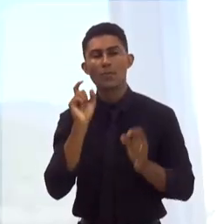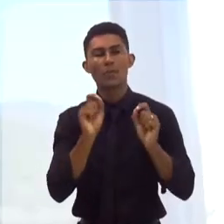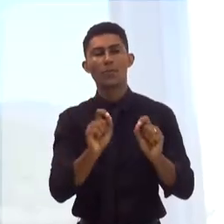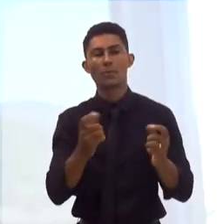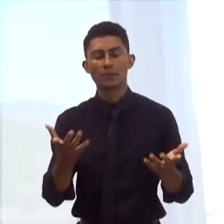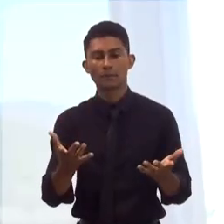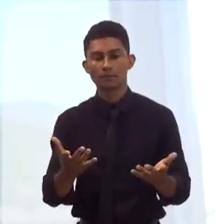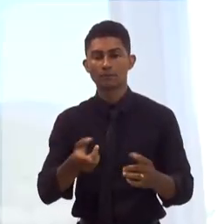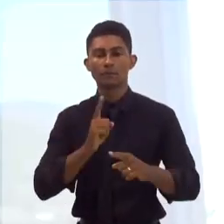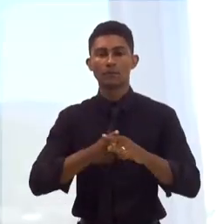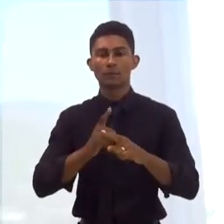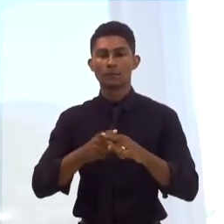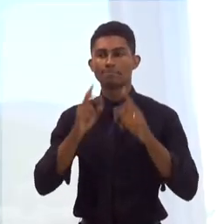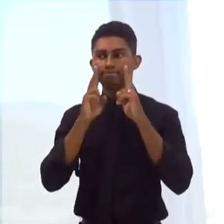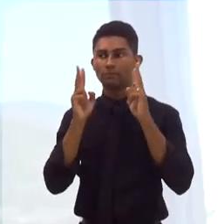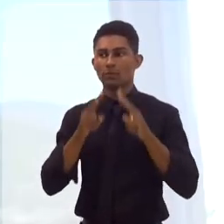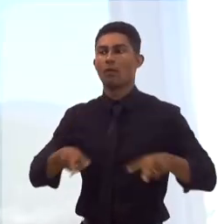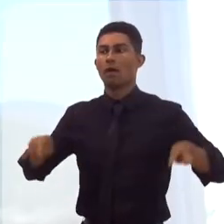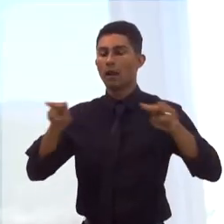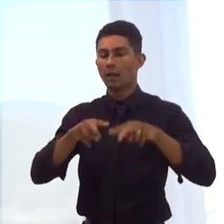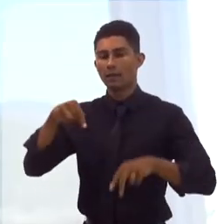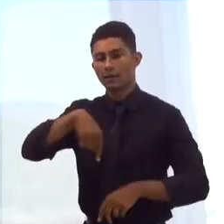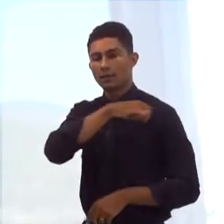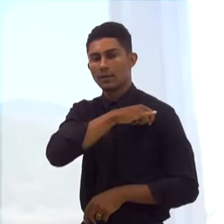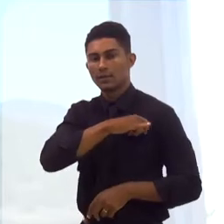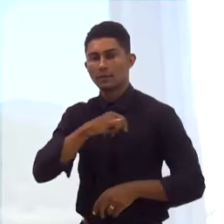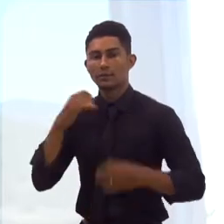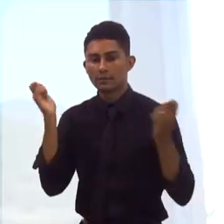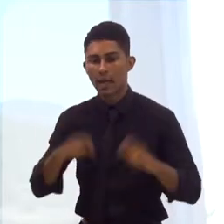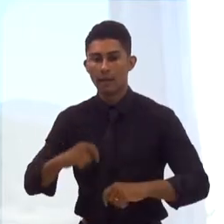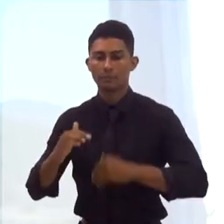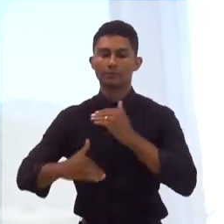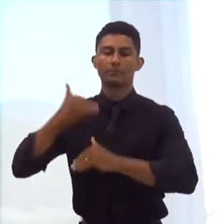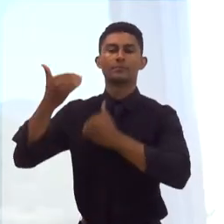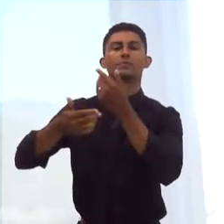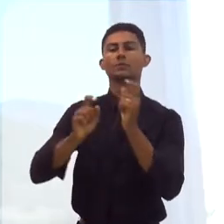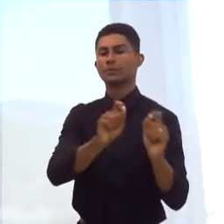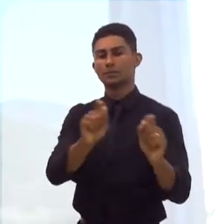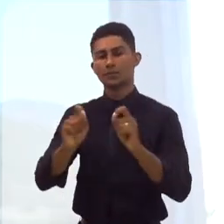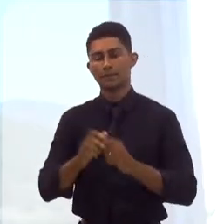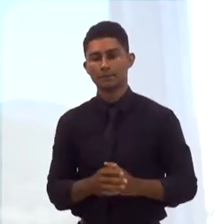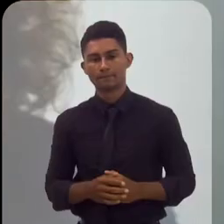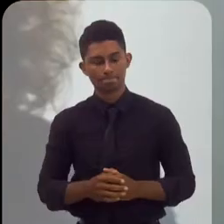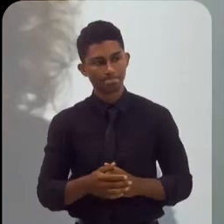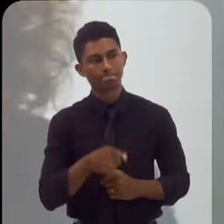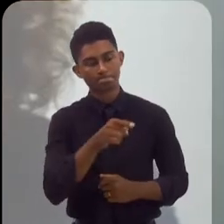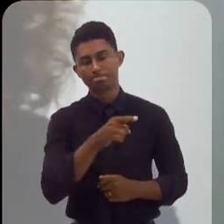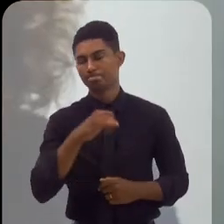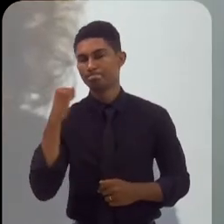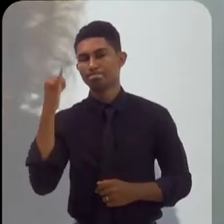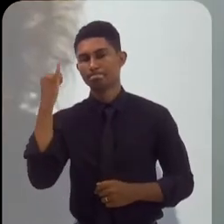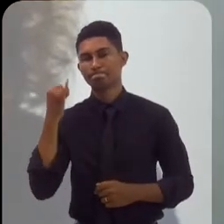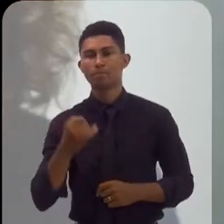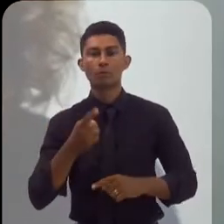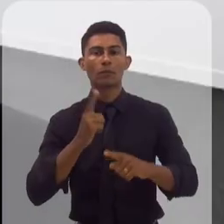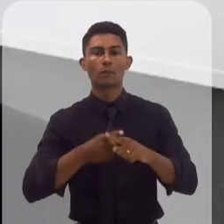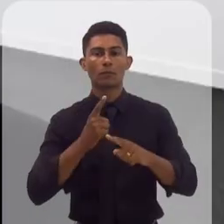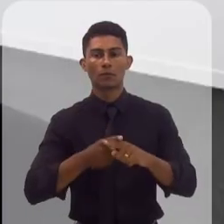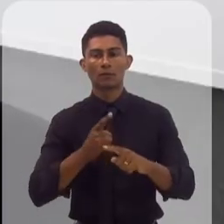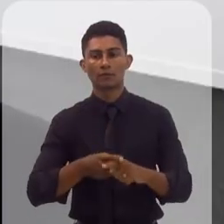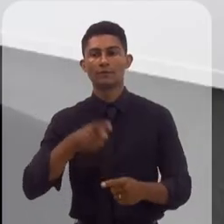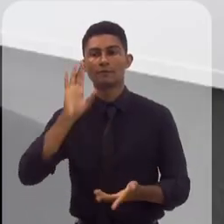o olhar para o que a gente pode desenvolver aqui no nosso território? Esse é um ponto importante, Eisa, porque,